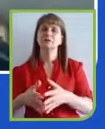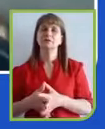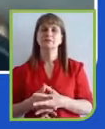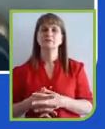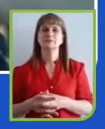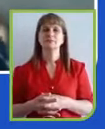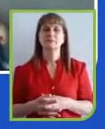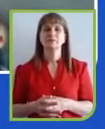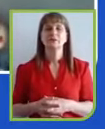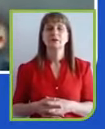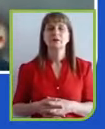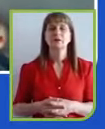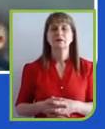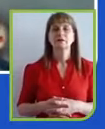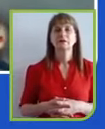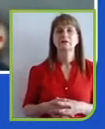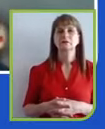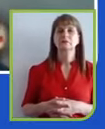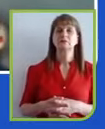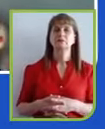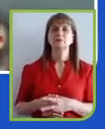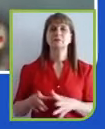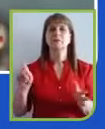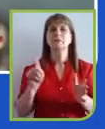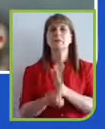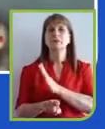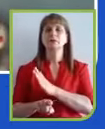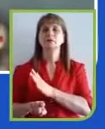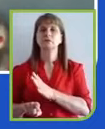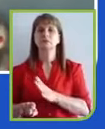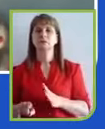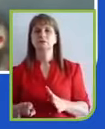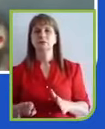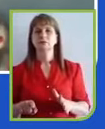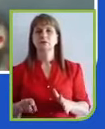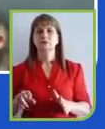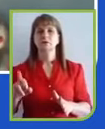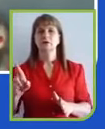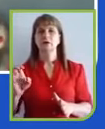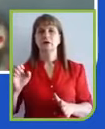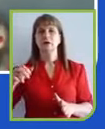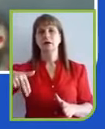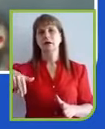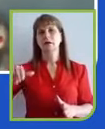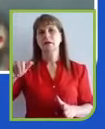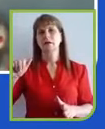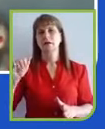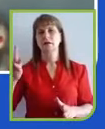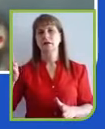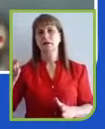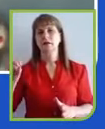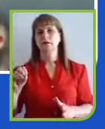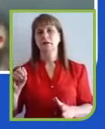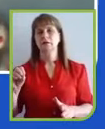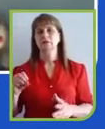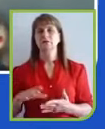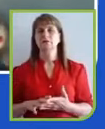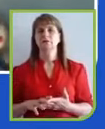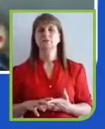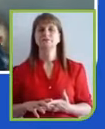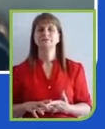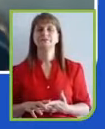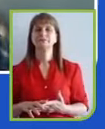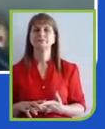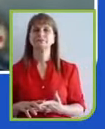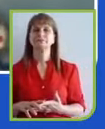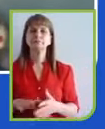pergunta pela ordem, seria o Renato, mas vamos fechar com o Renato. Tem uma pergunta que acho que é bem específica para o Rodolfo